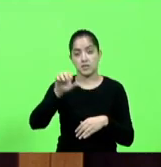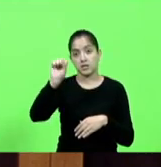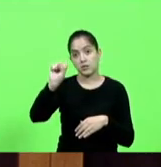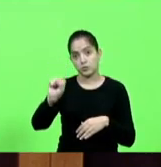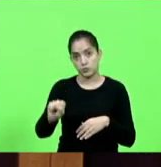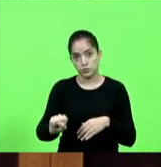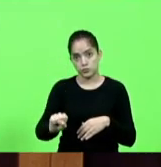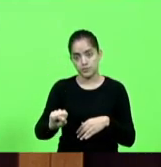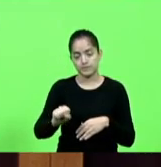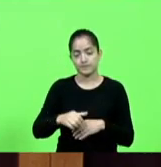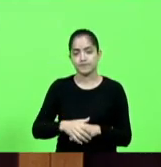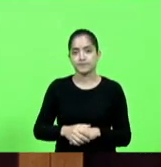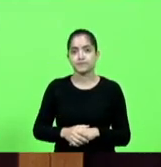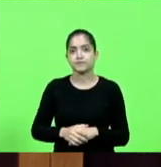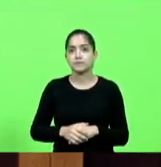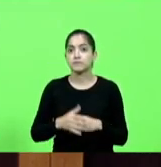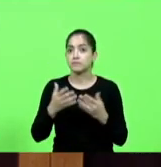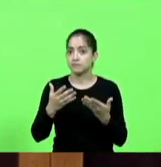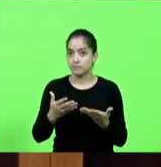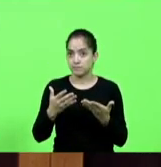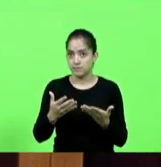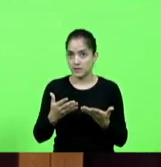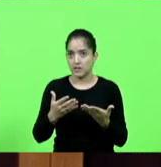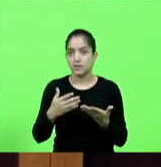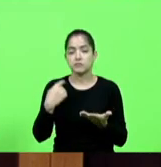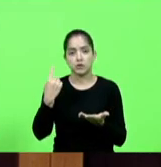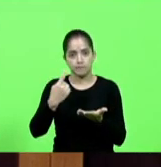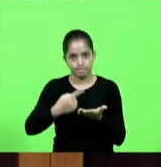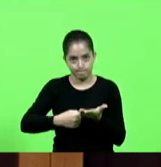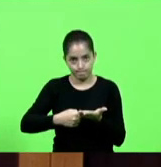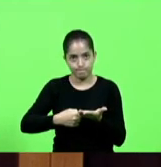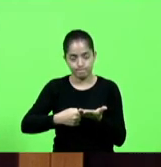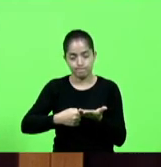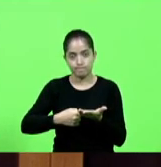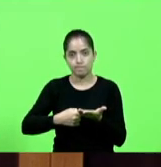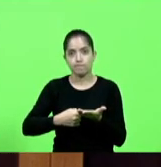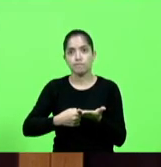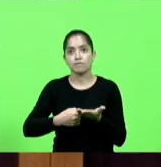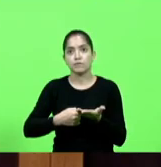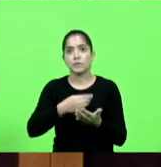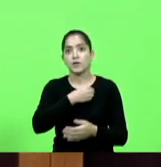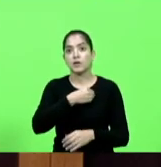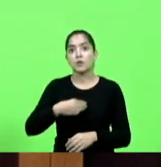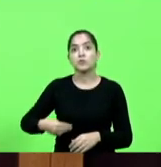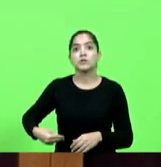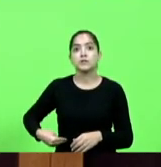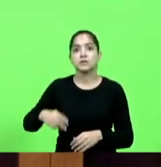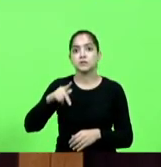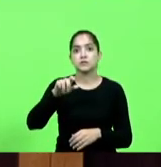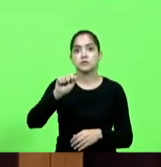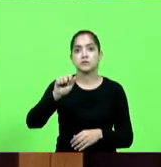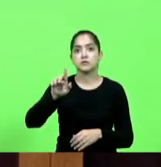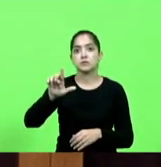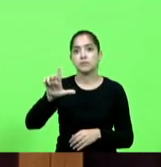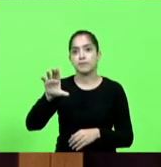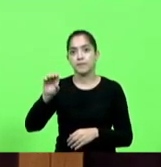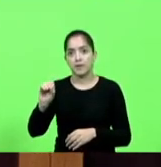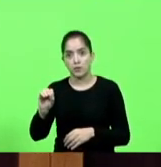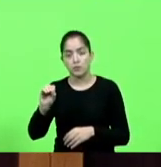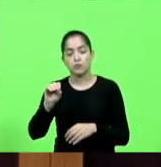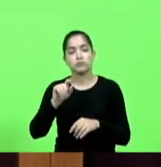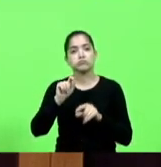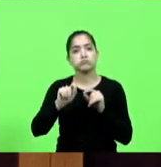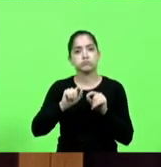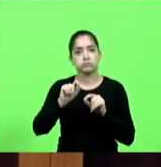também iremos já ficou vai estar sendo agendado ao ministro paulo guedes para tratarmos das questões